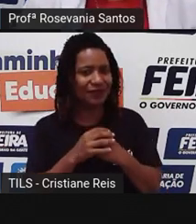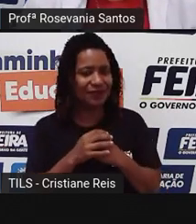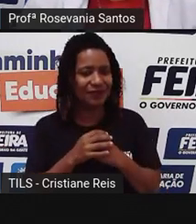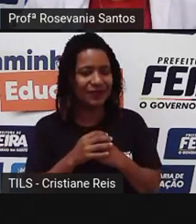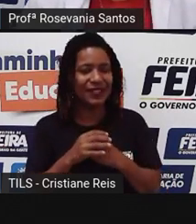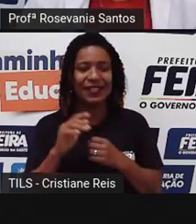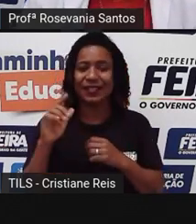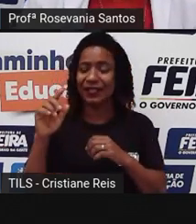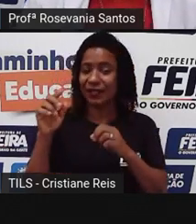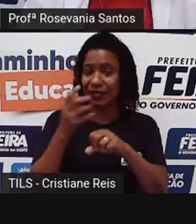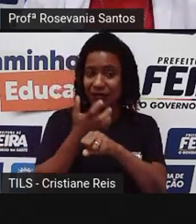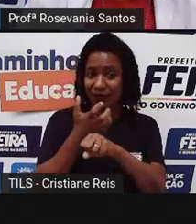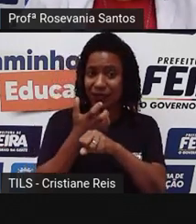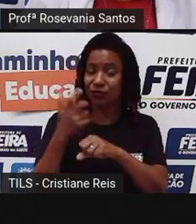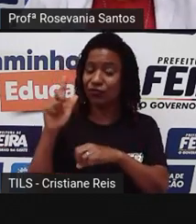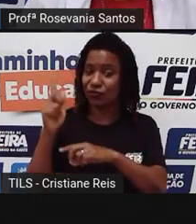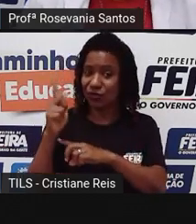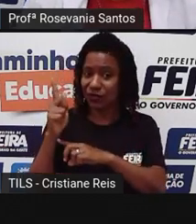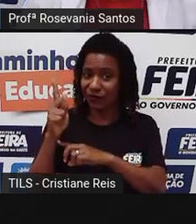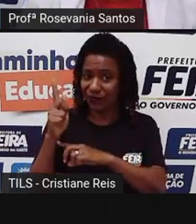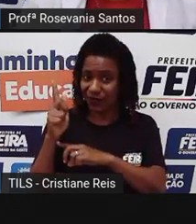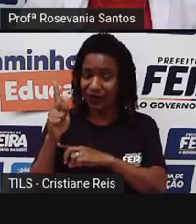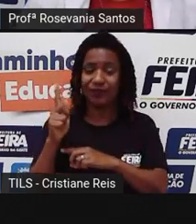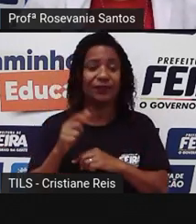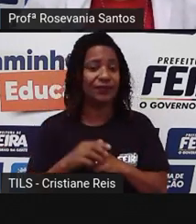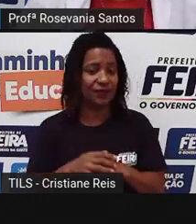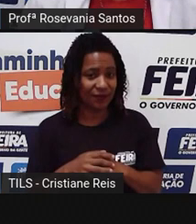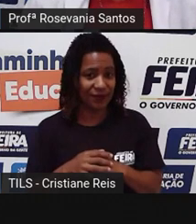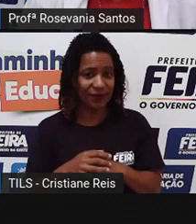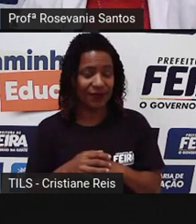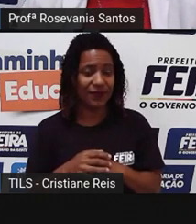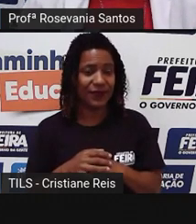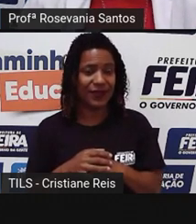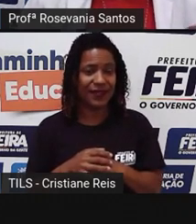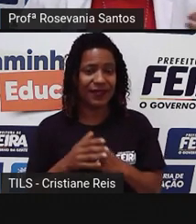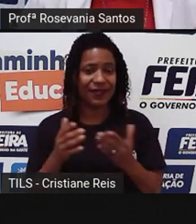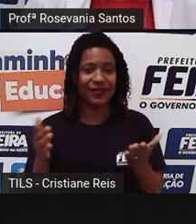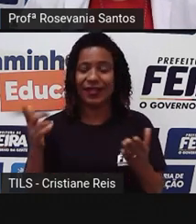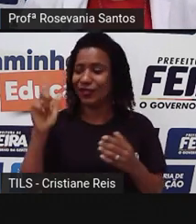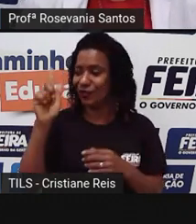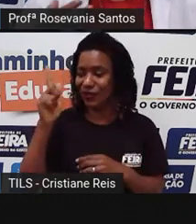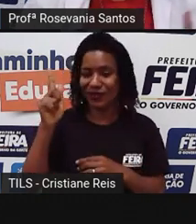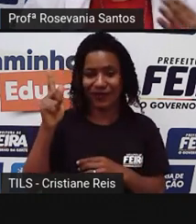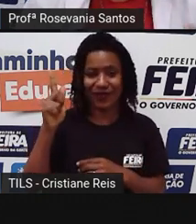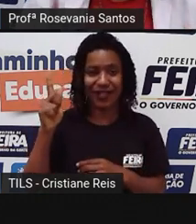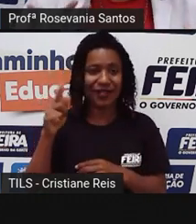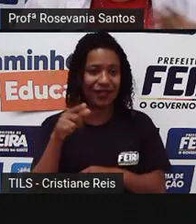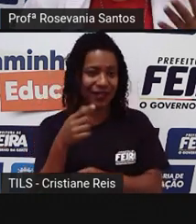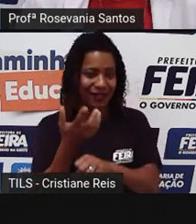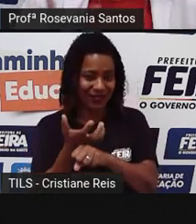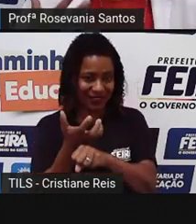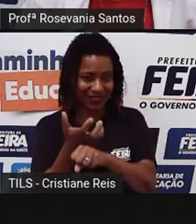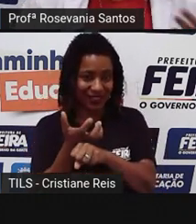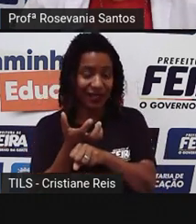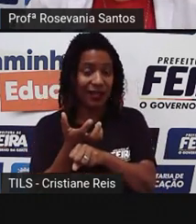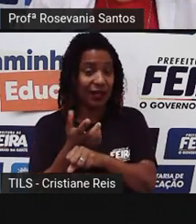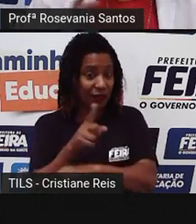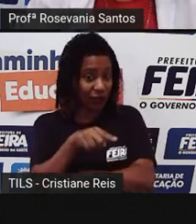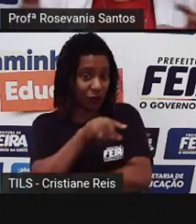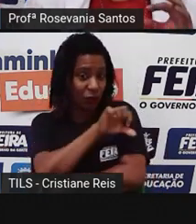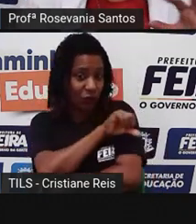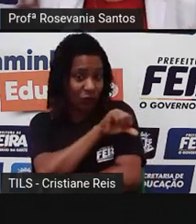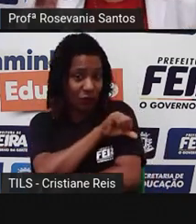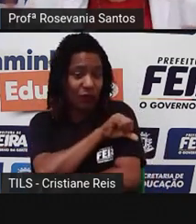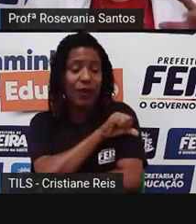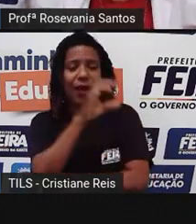geografia, principalmente essa geografia, né? Aí do nono ano, que vocês vão, né? Estar o tempo todo